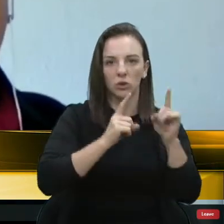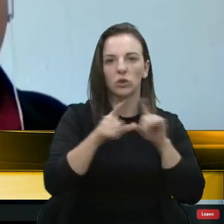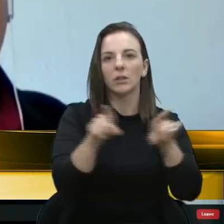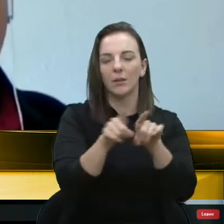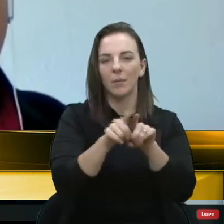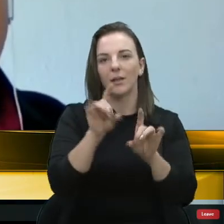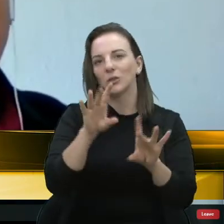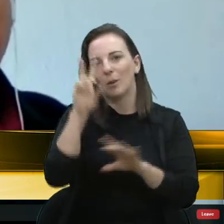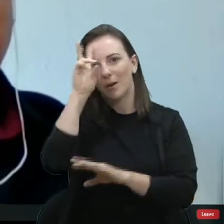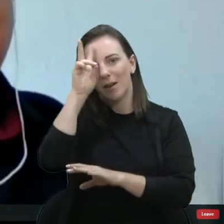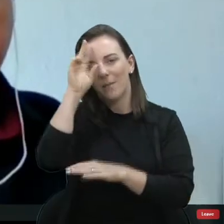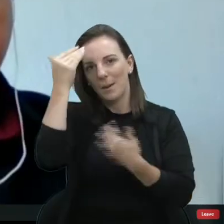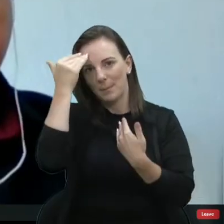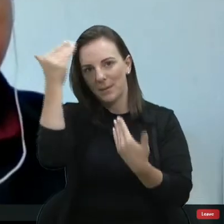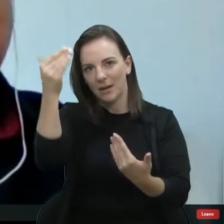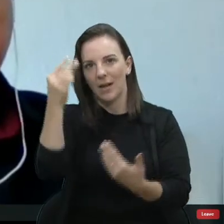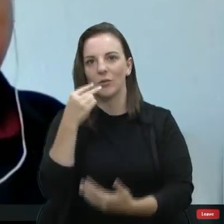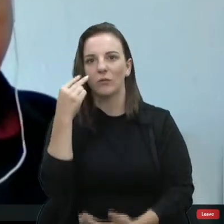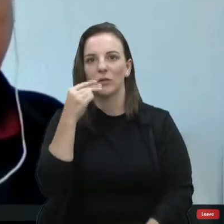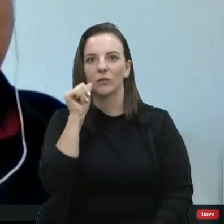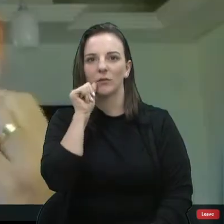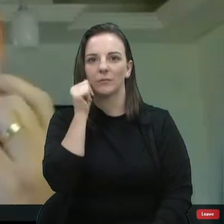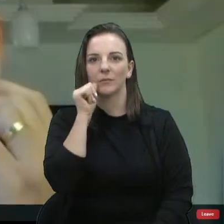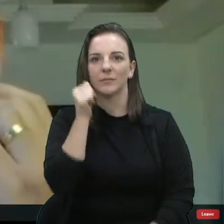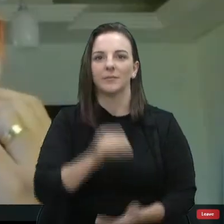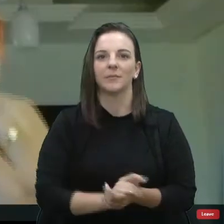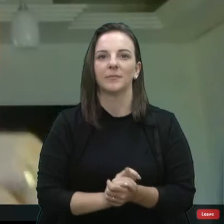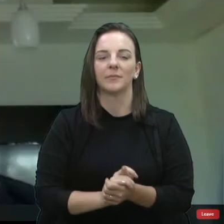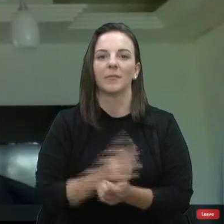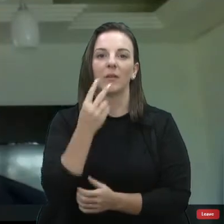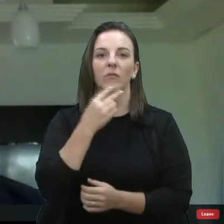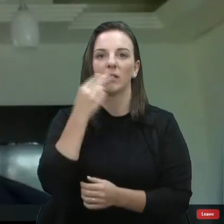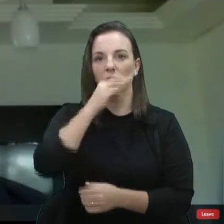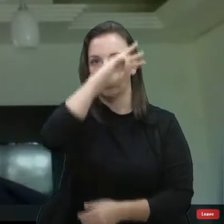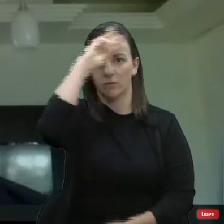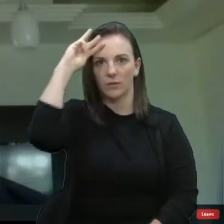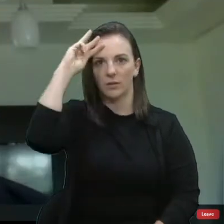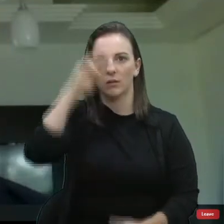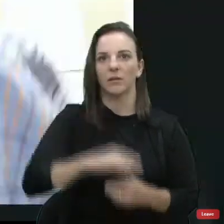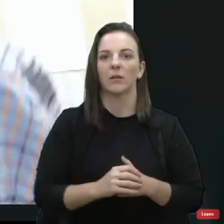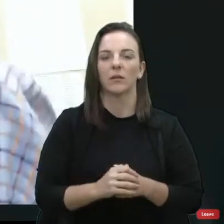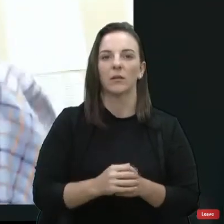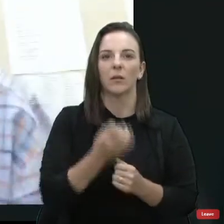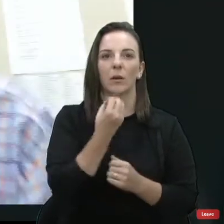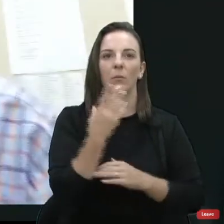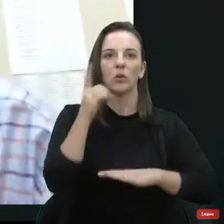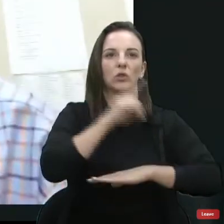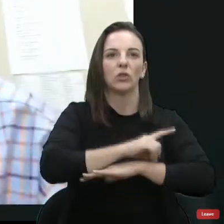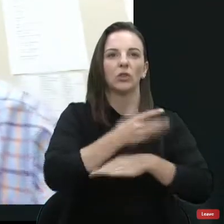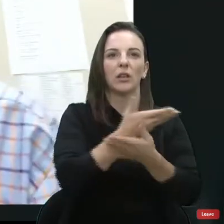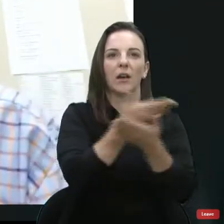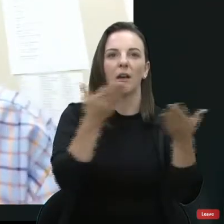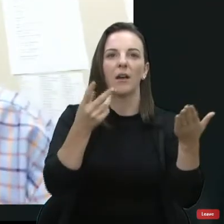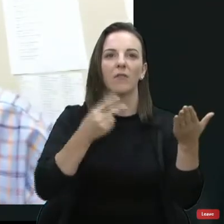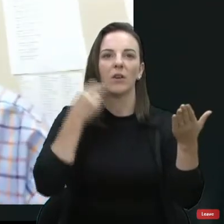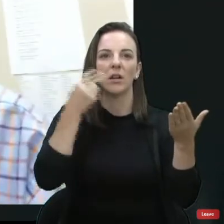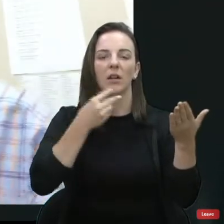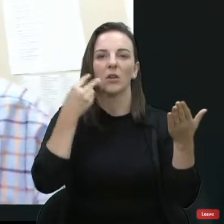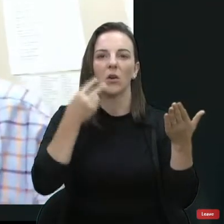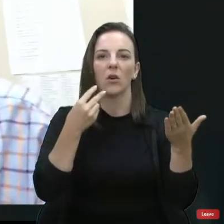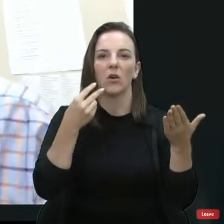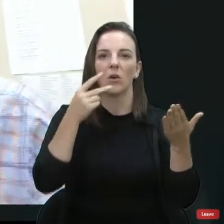disso, obrigado, vereador Marcon. Vereador Valim. Muito bom dia, senhores vereadores, vereadora, presidente,